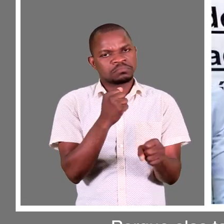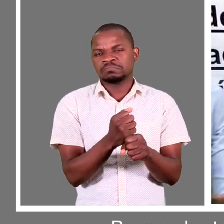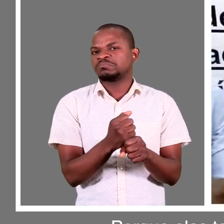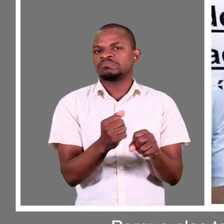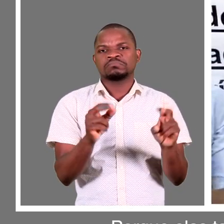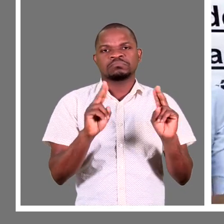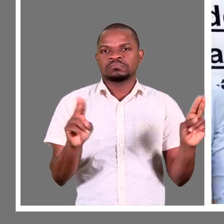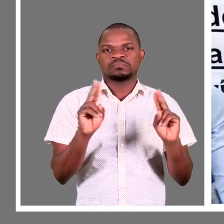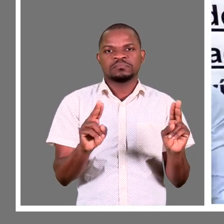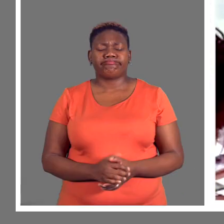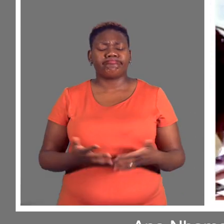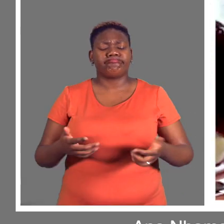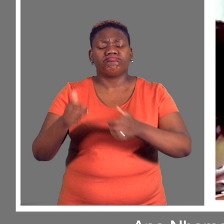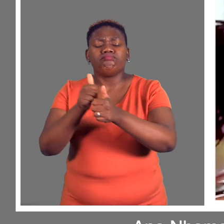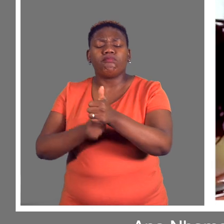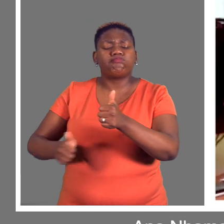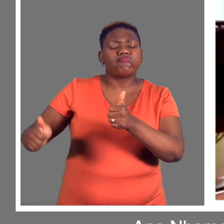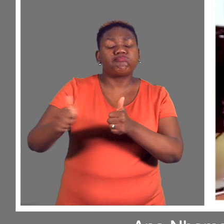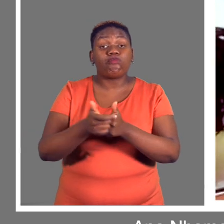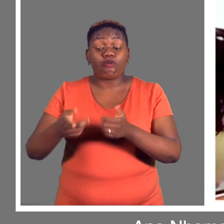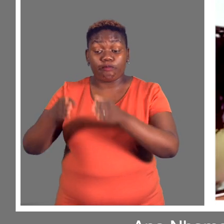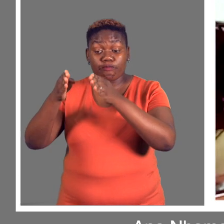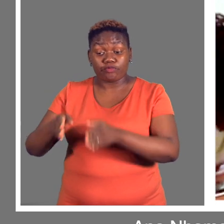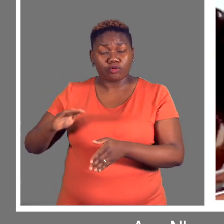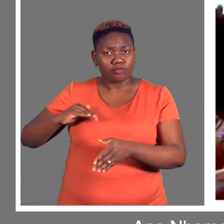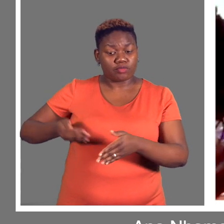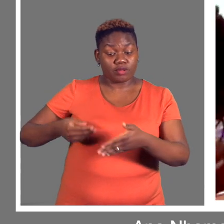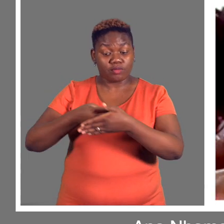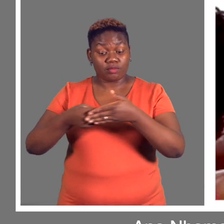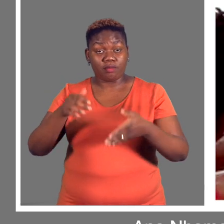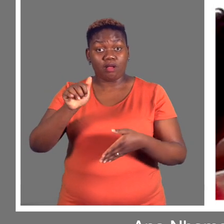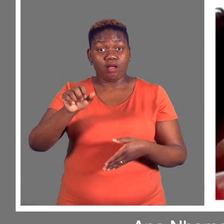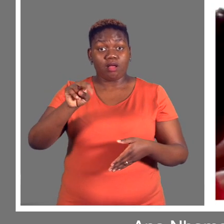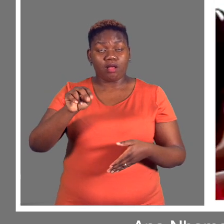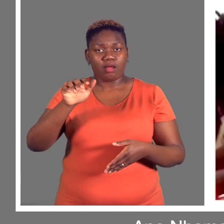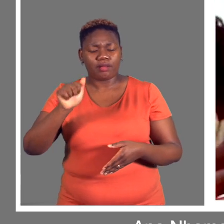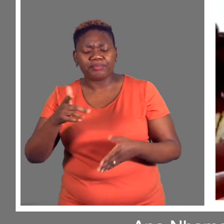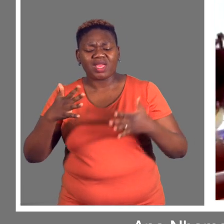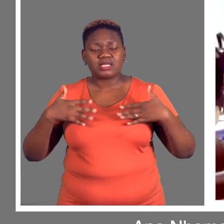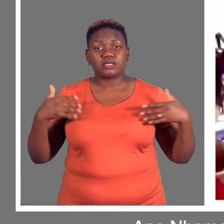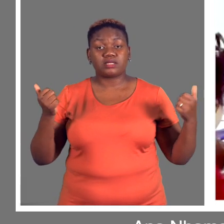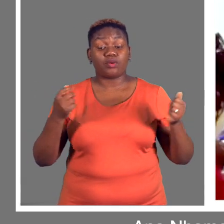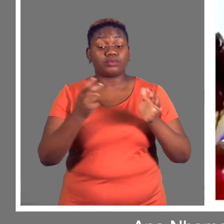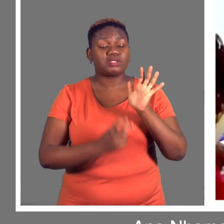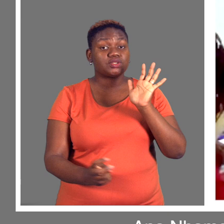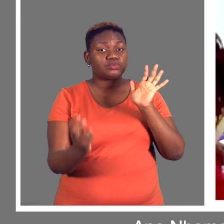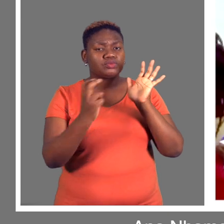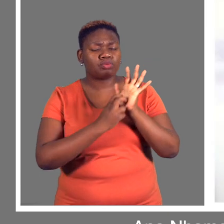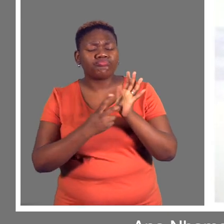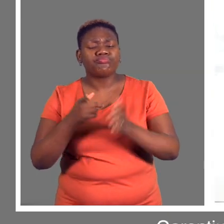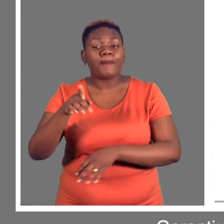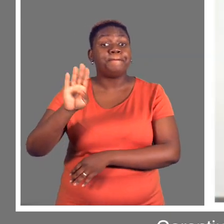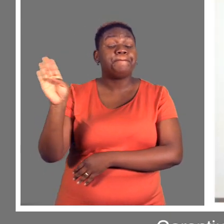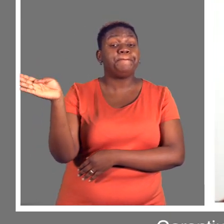uma pessoa sem deficiência. Ana Niamajal, representante do Serviço Distrital de Saúde, Gênero e Ação Social